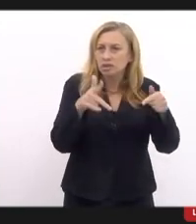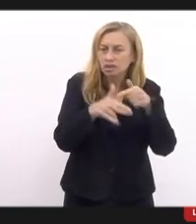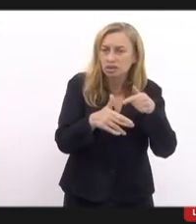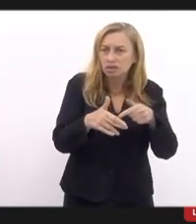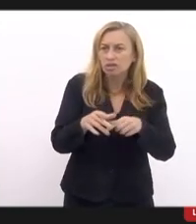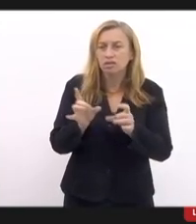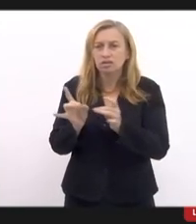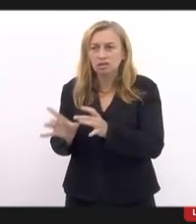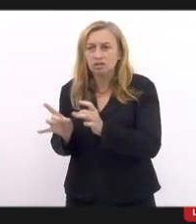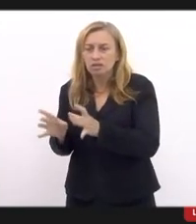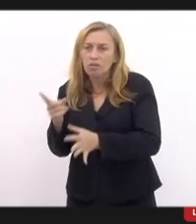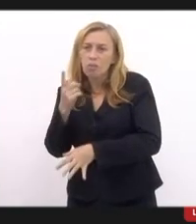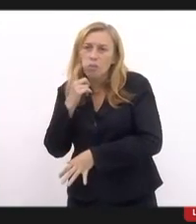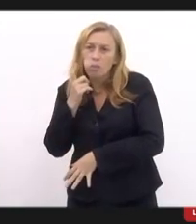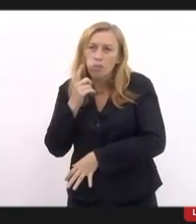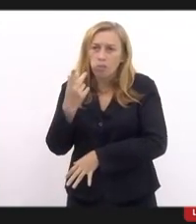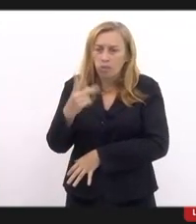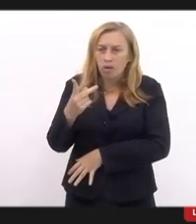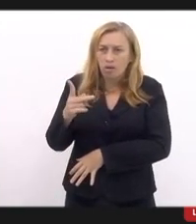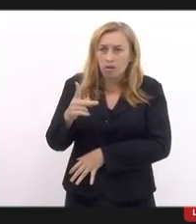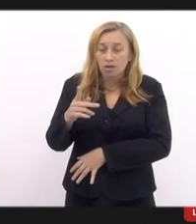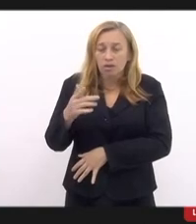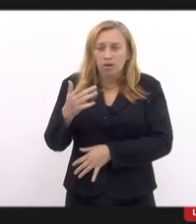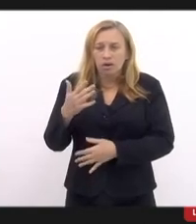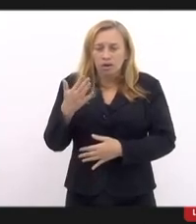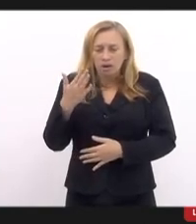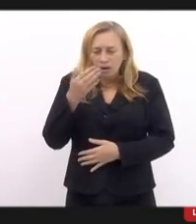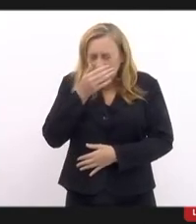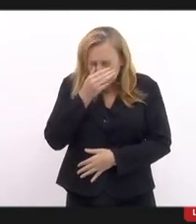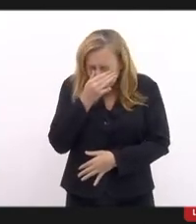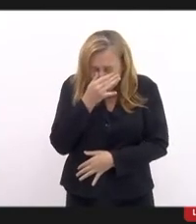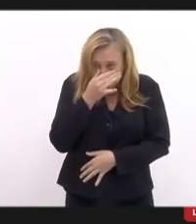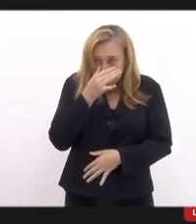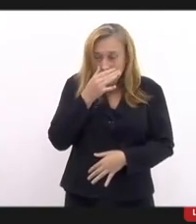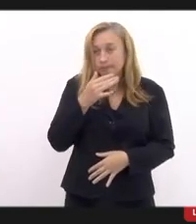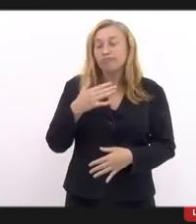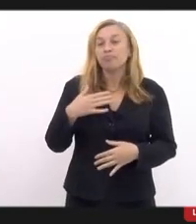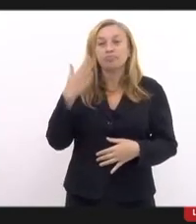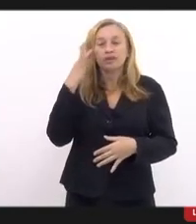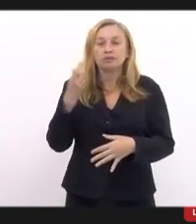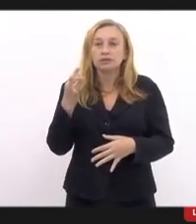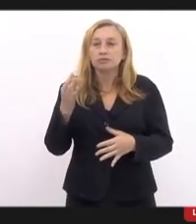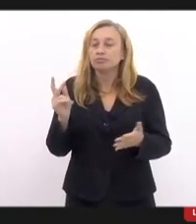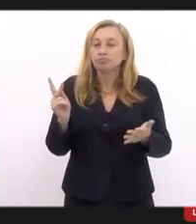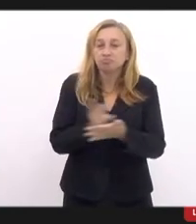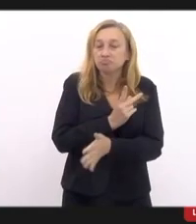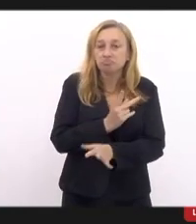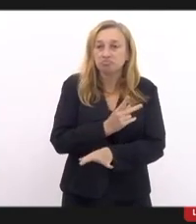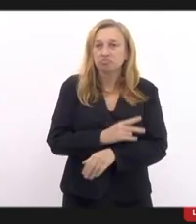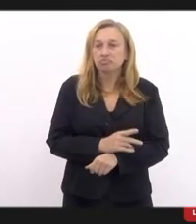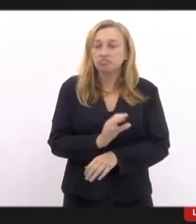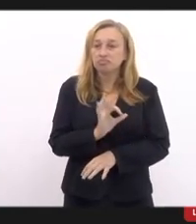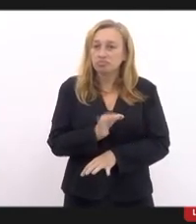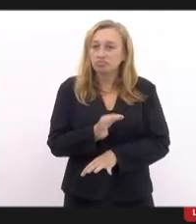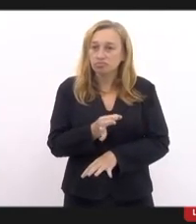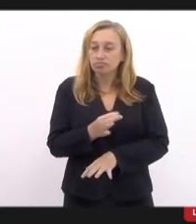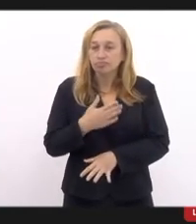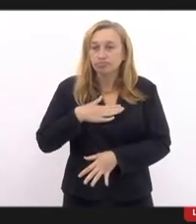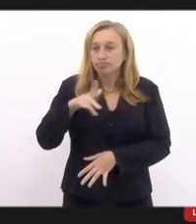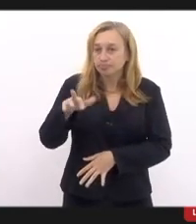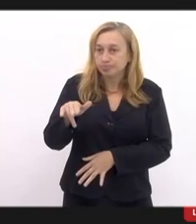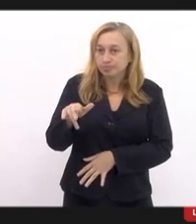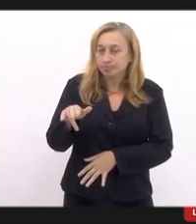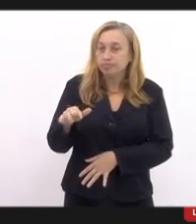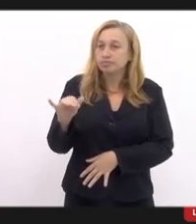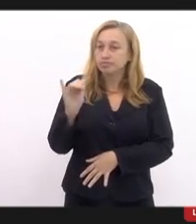vender os doces dele. Eu tenho até receio disso já ter sido alguma vingança ou alguma coisa parecida, sabe? Porque o meu irmão já